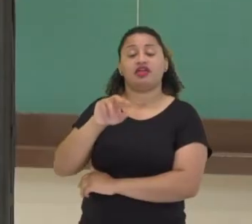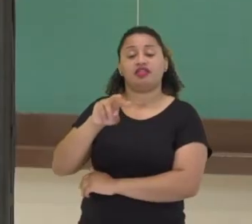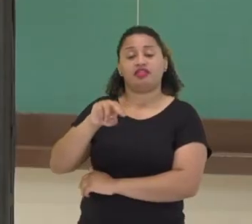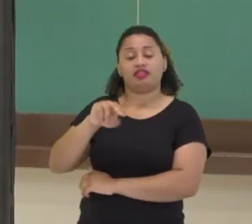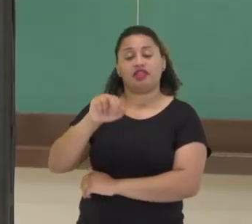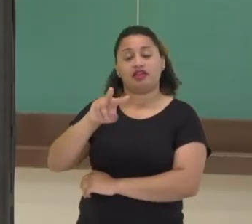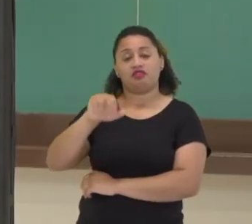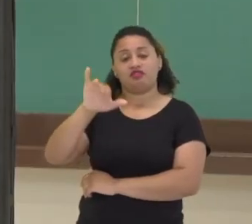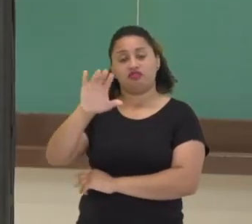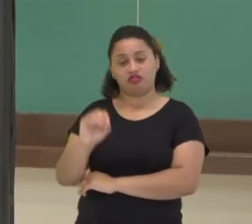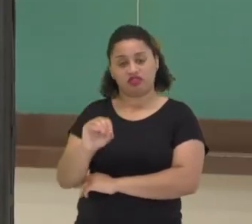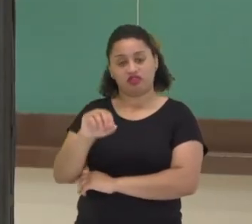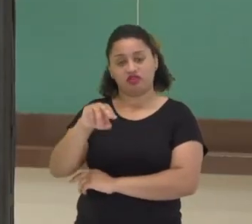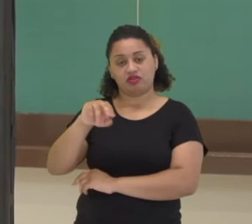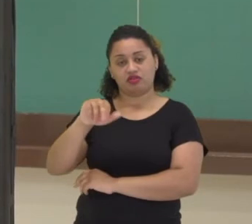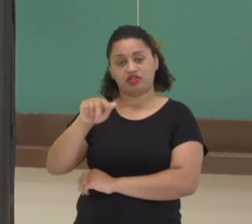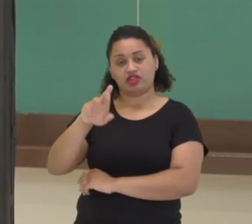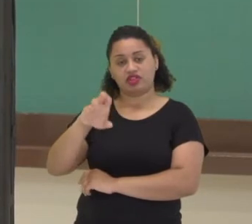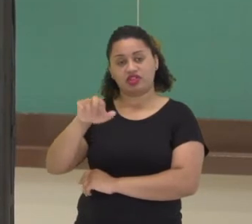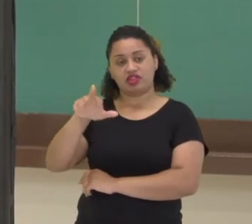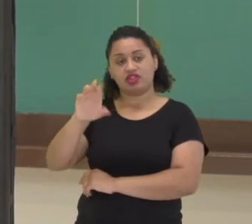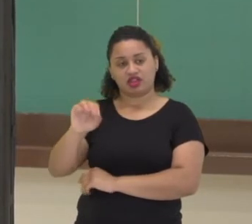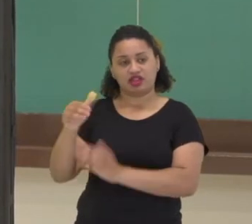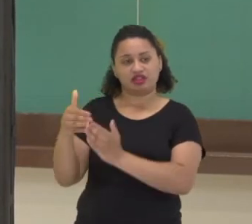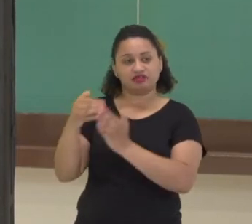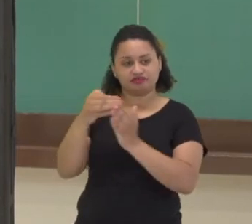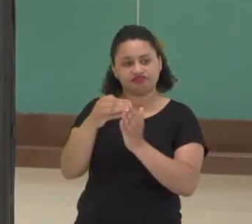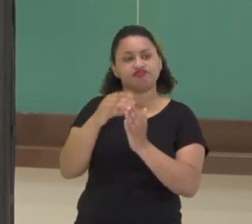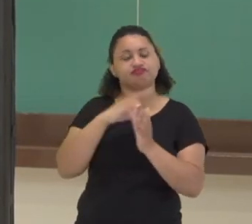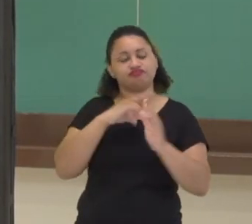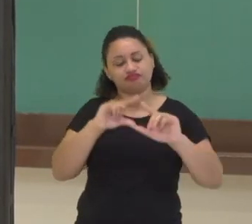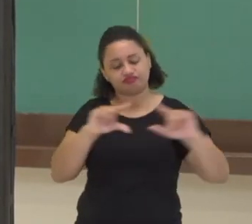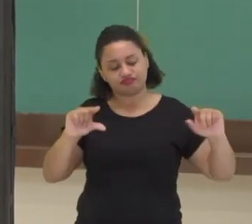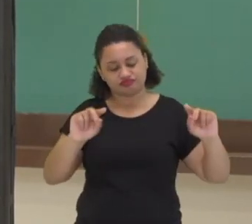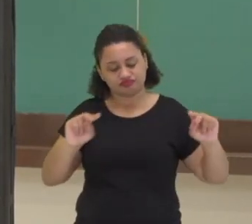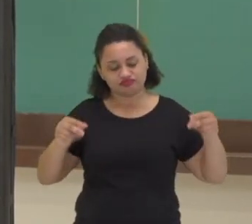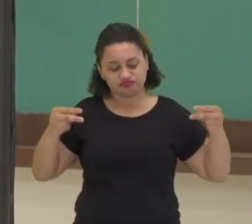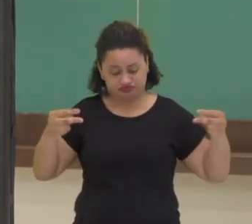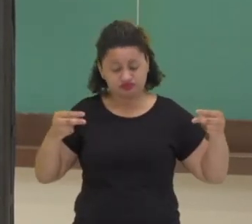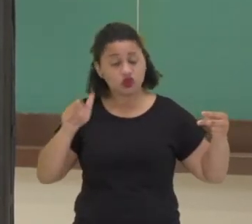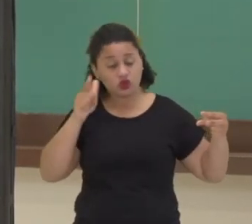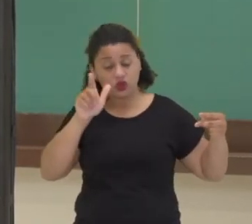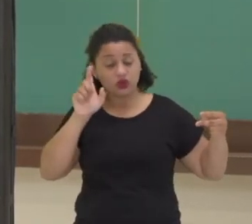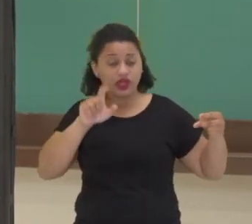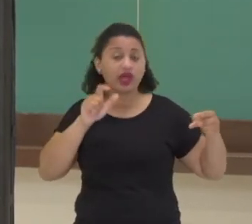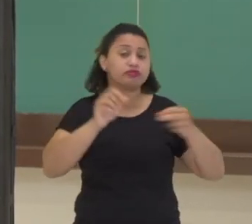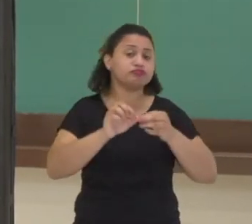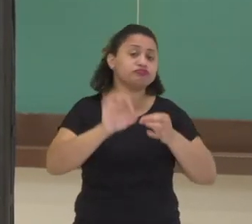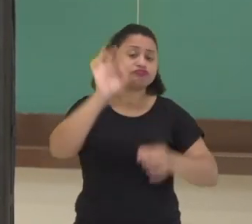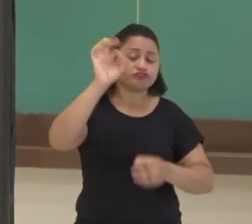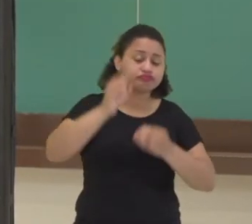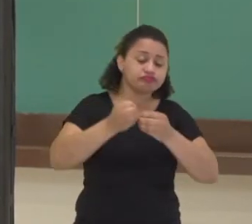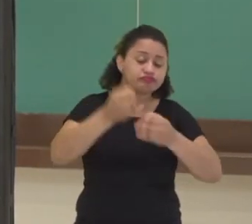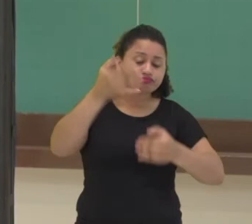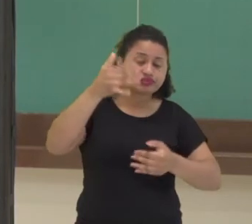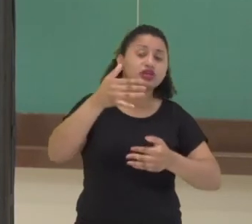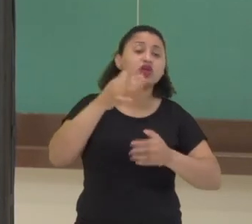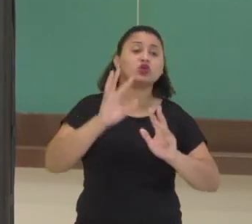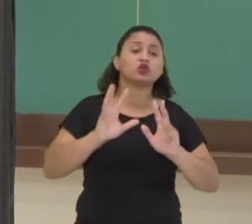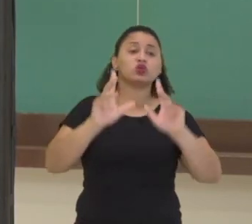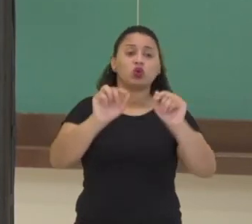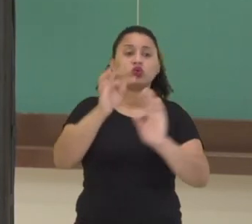da biografia dele que você tem disponível aqui, ó, no ebiografia.com. Pode acessar a qualquer momento.